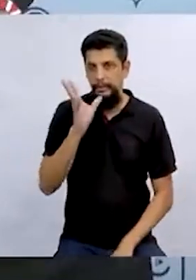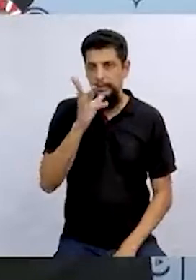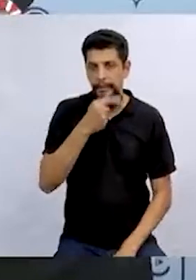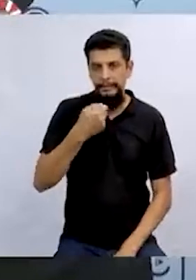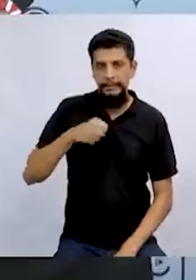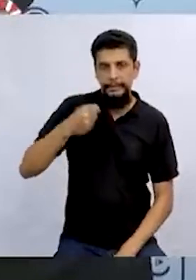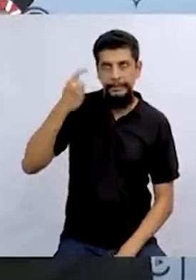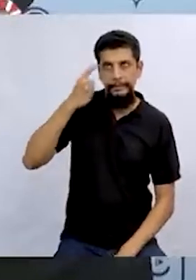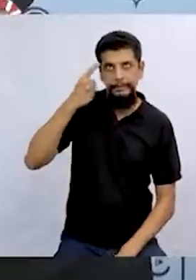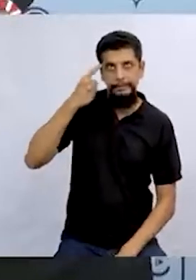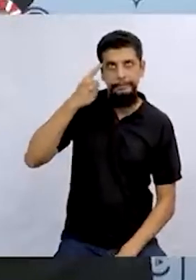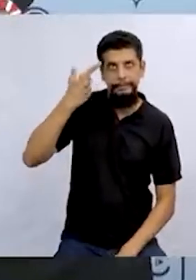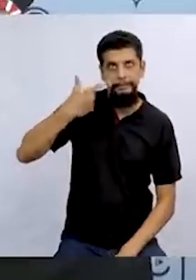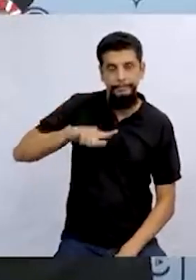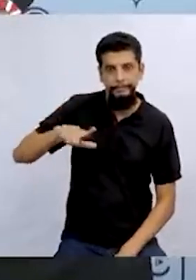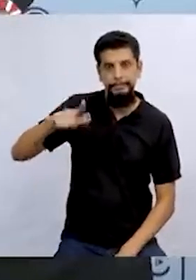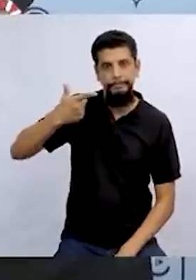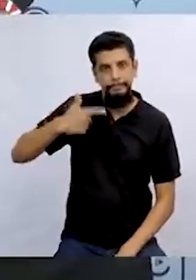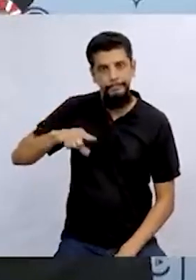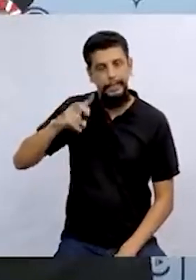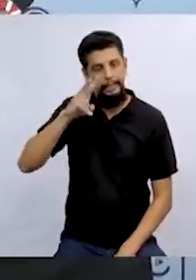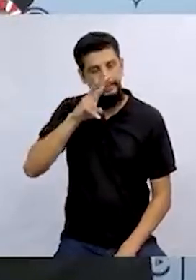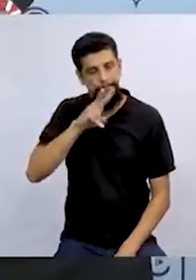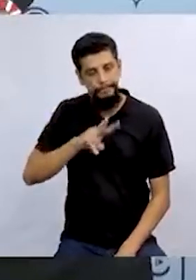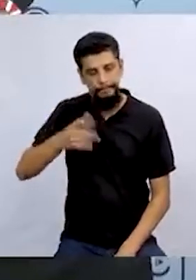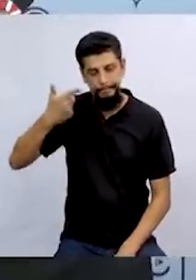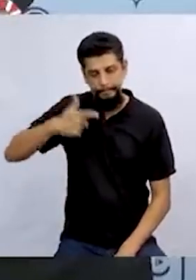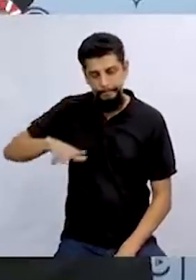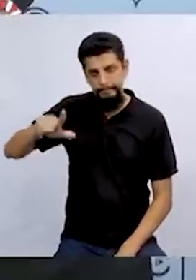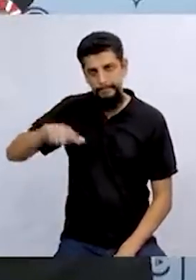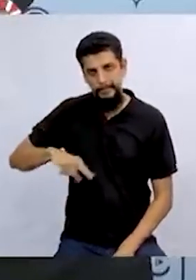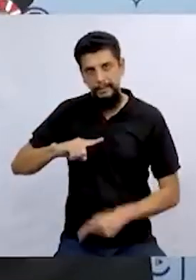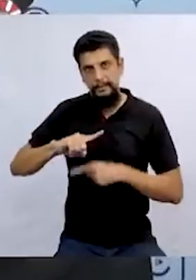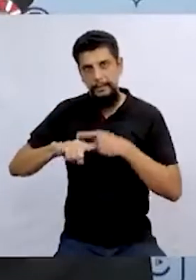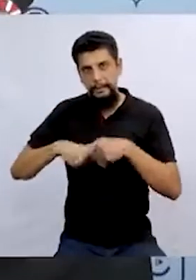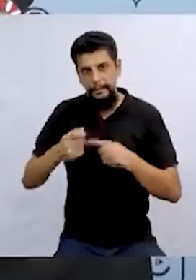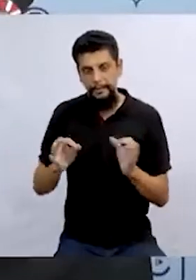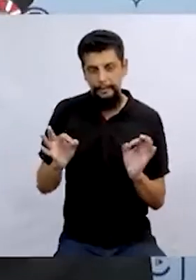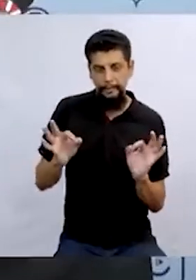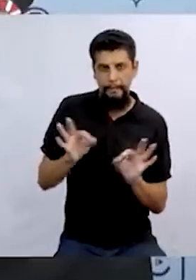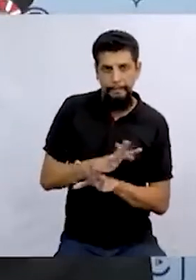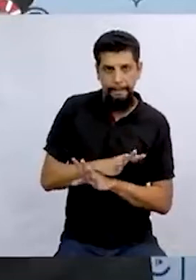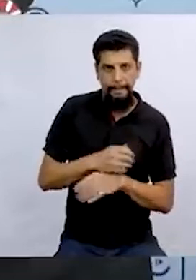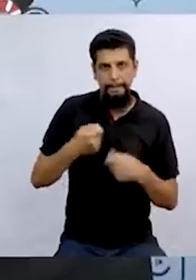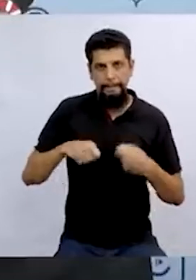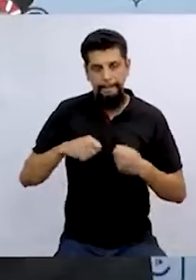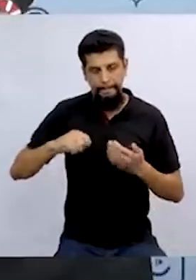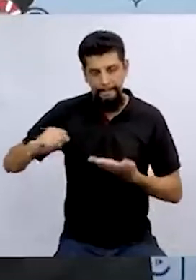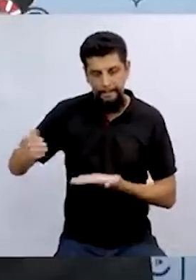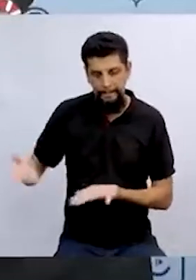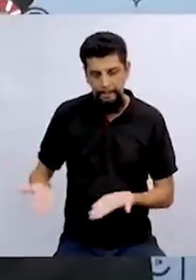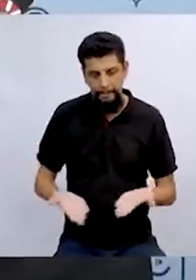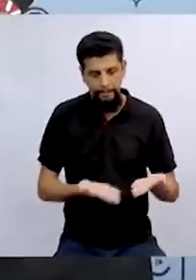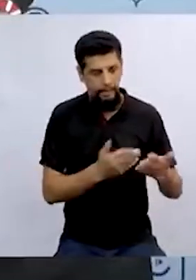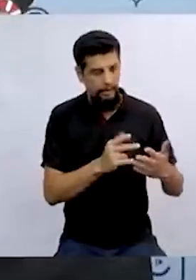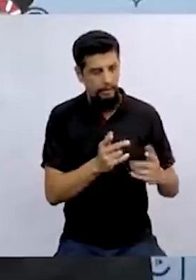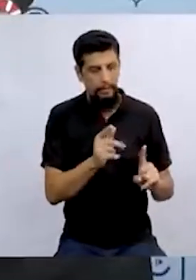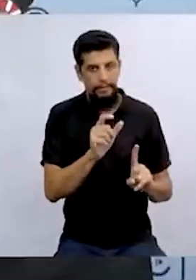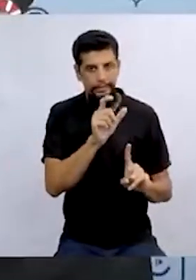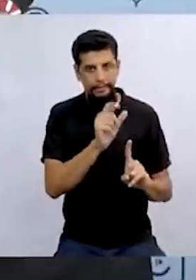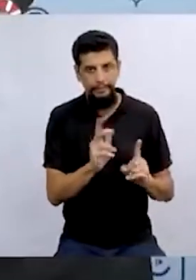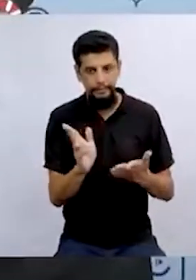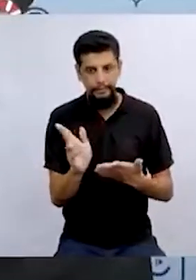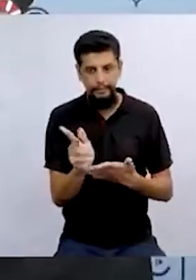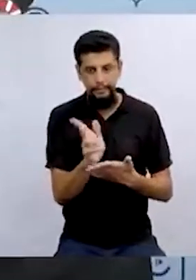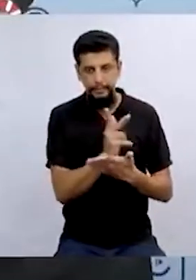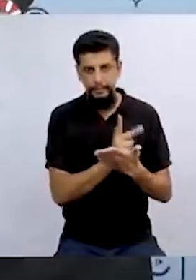precisa pensar, repensar, rever várias vezes. E aí depois de pronto, precisou mandar para a ilustradora.